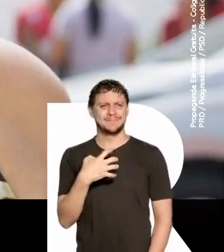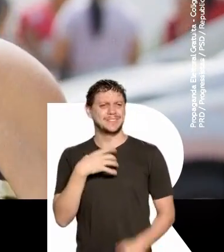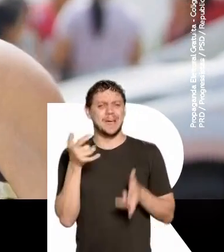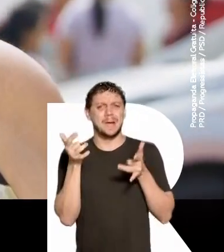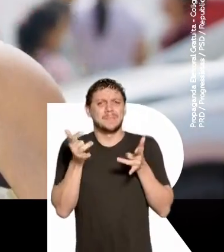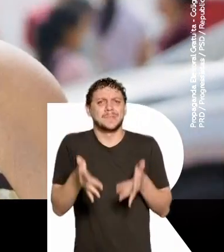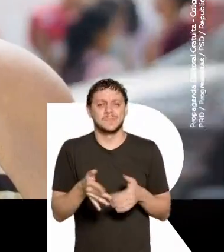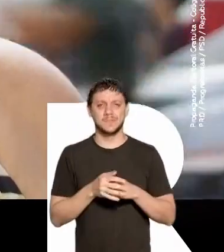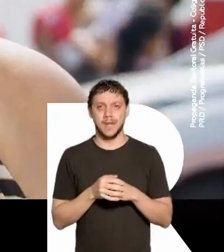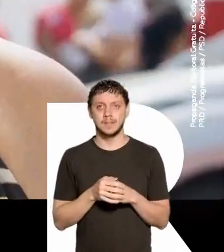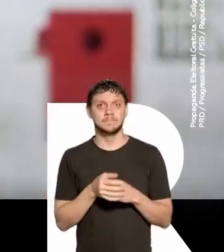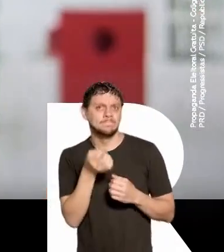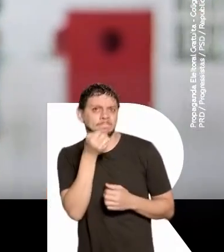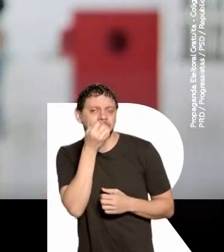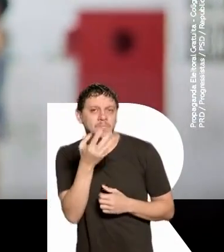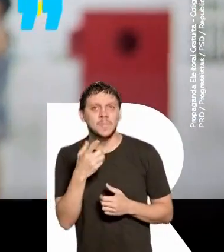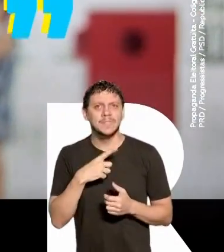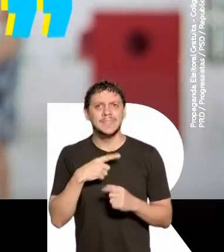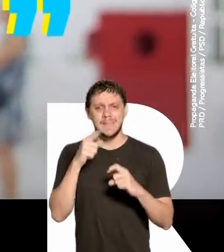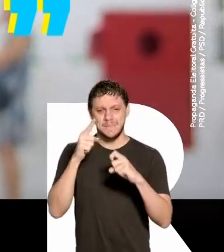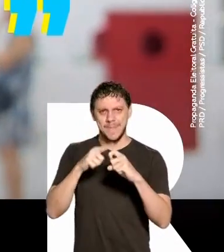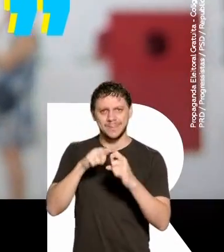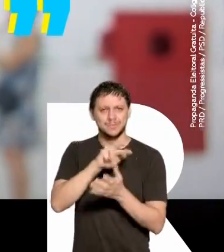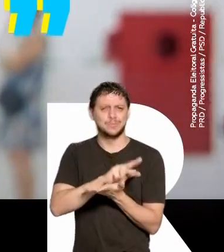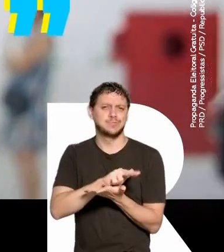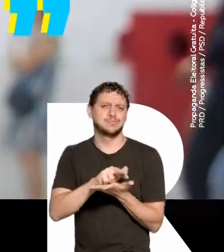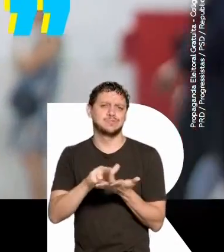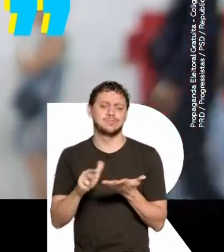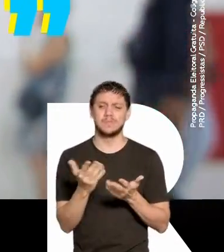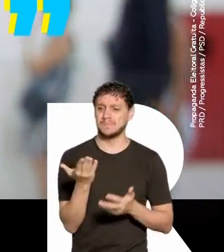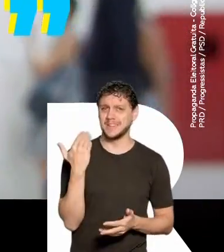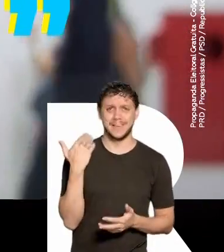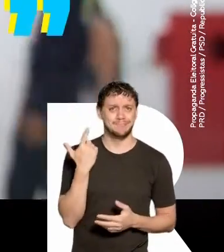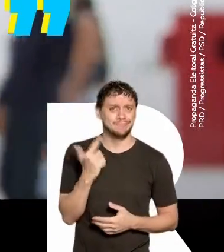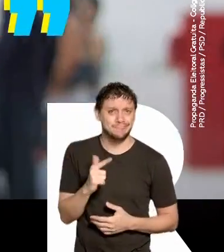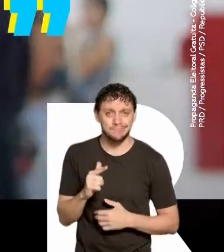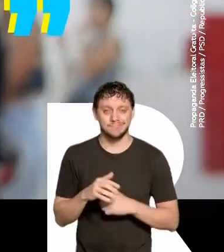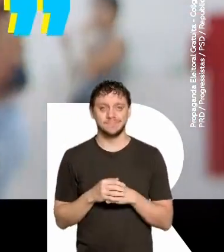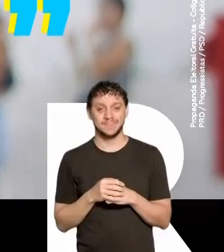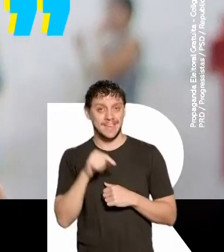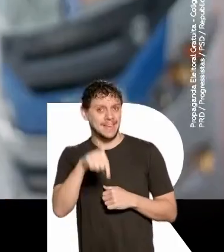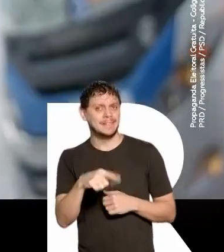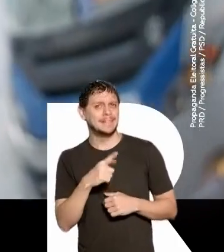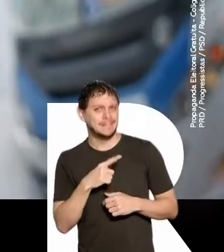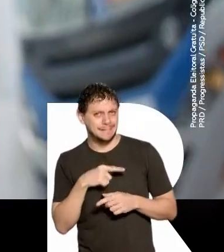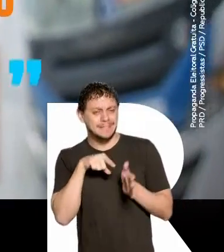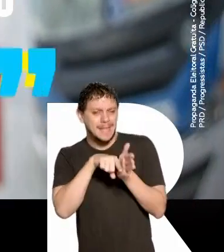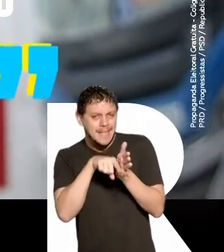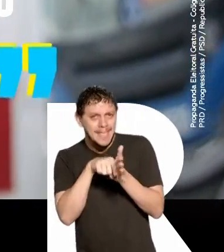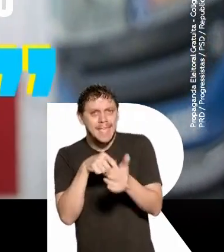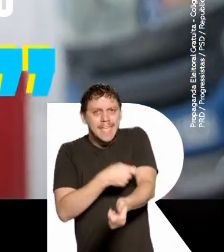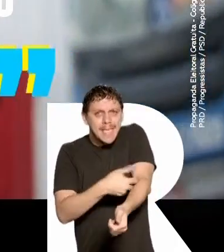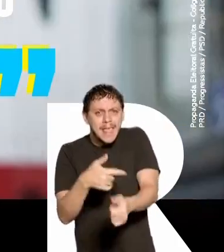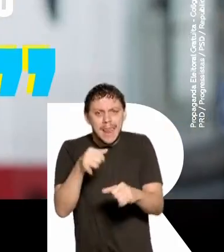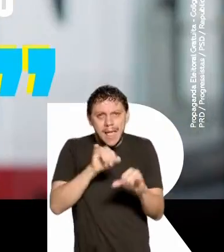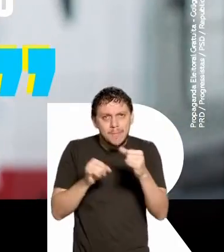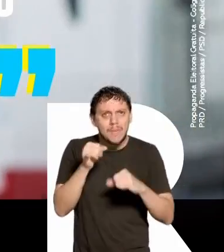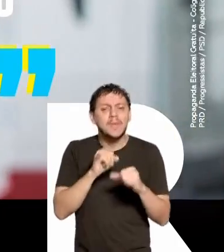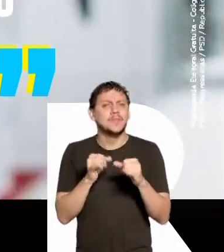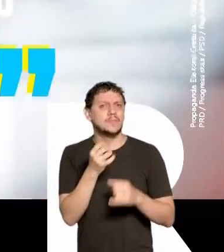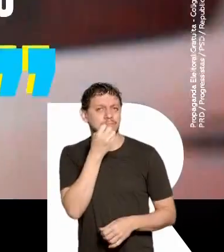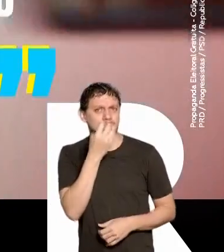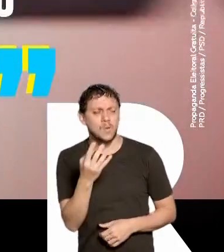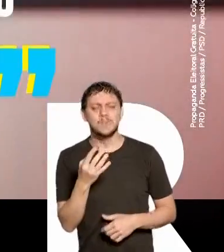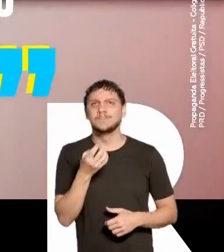estávamos abandonados aqui. E ficou muito bom porque tem variedade de médico hoje, né? Que antes a gente nunca teve. Aqui tem laboratório. Está